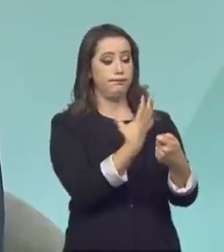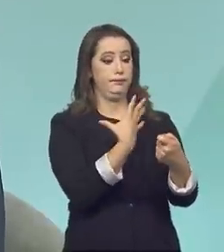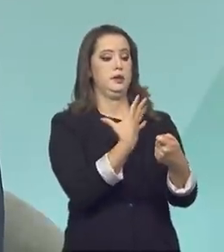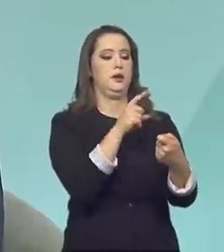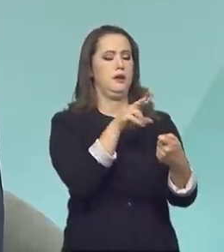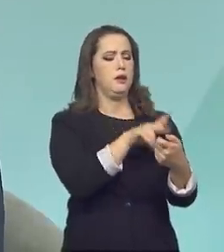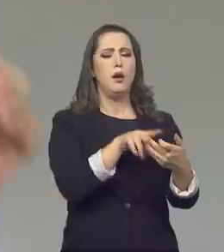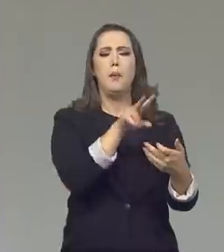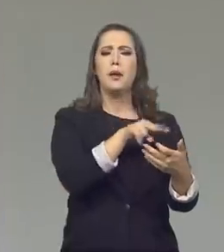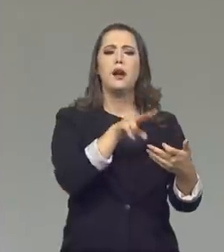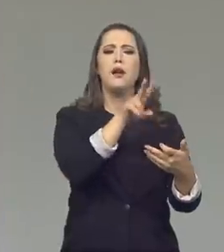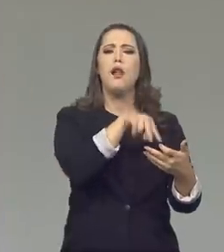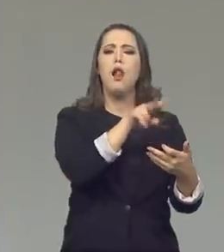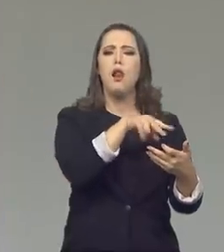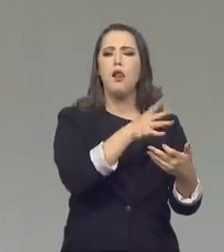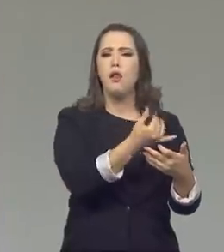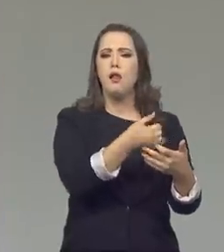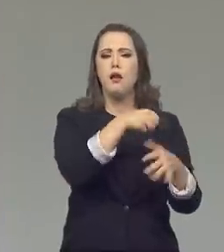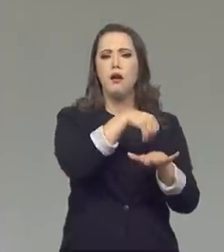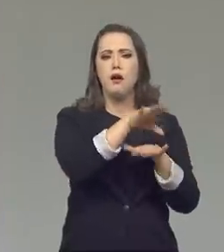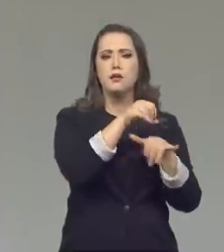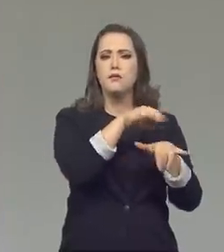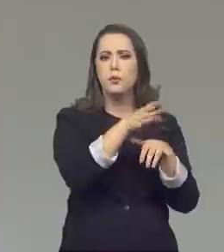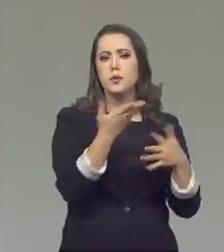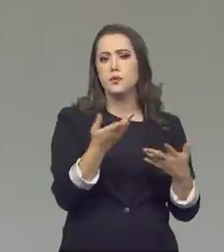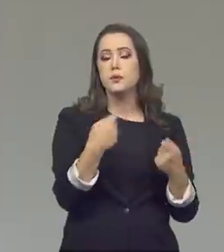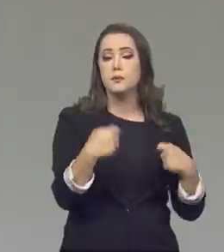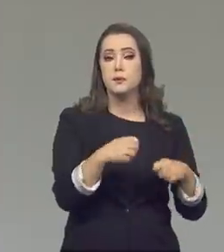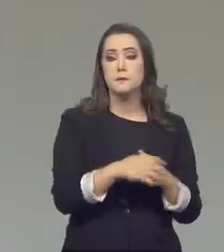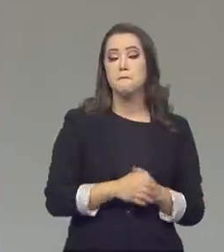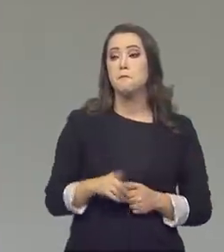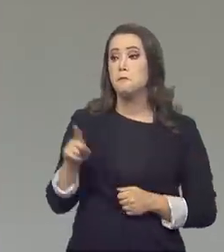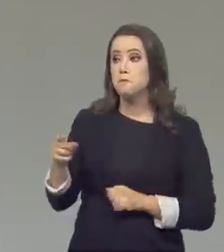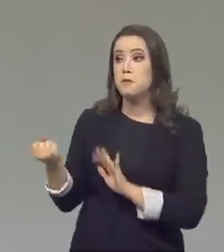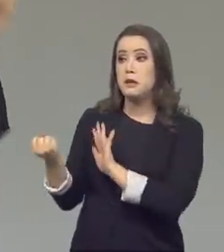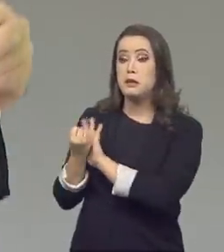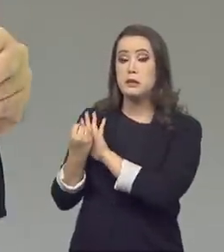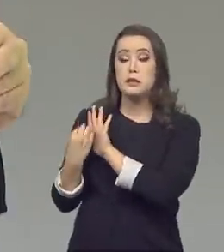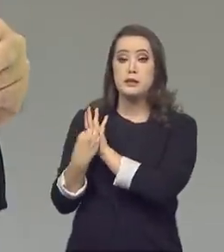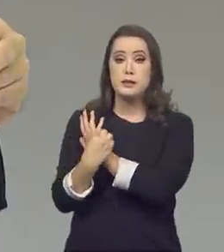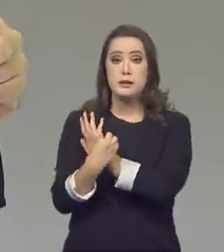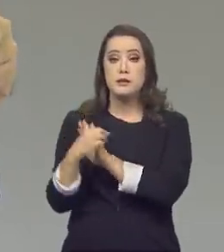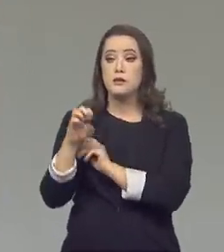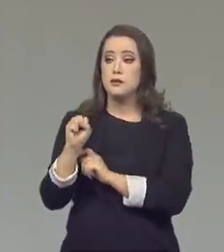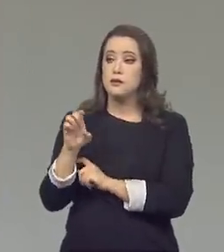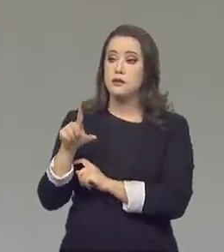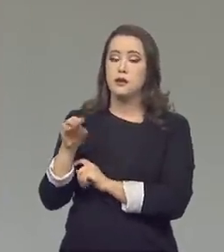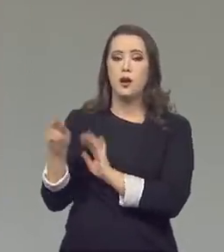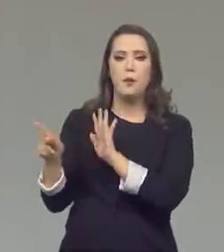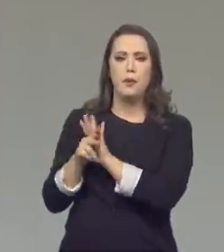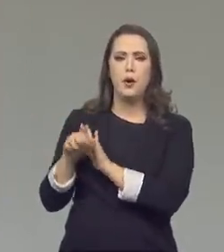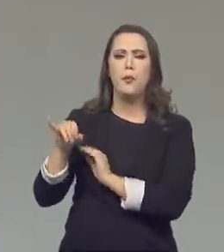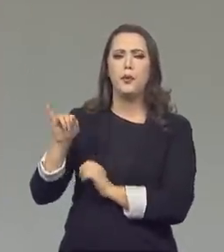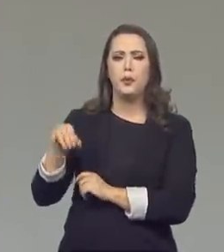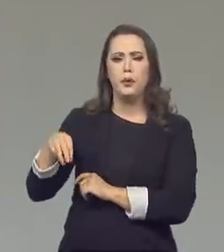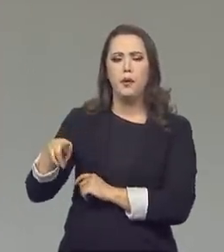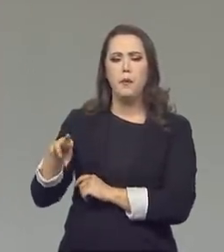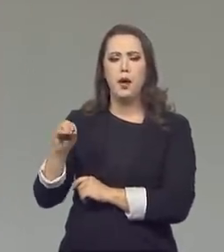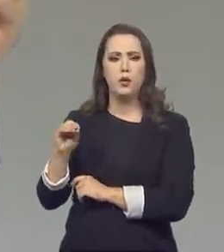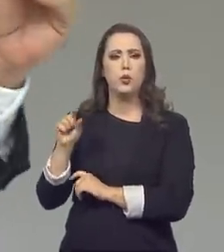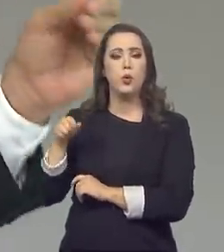Inmetro realiza. E esse selo de identificação, certificação, ele é emitido pelo Inmetro? O Inmetro, ele